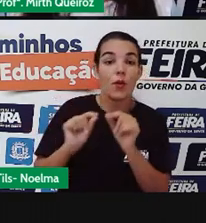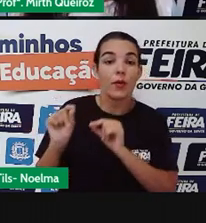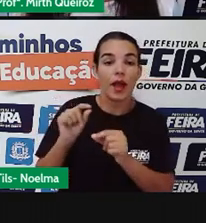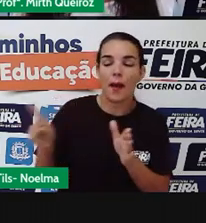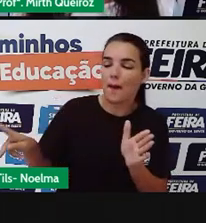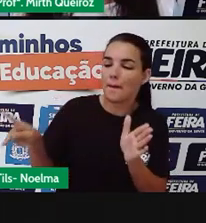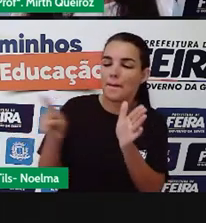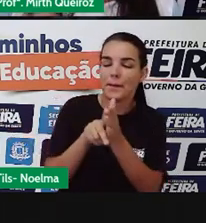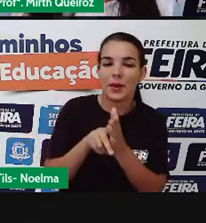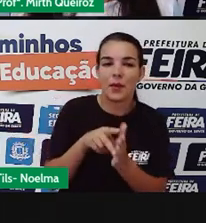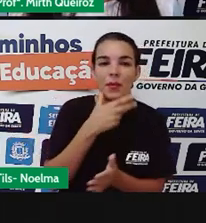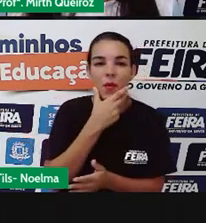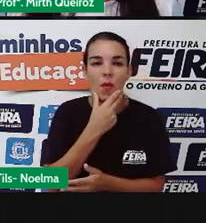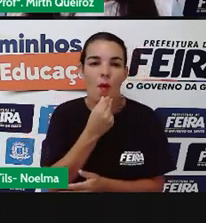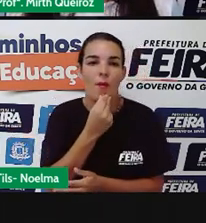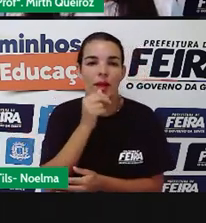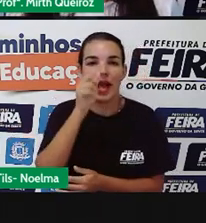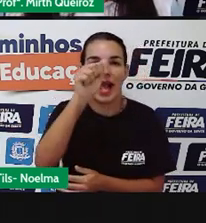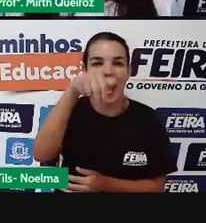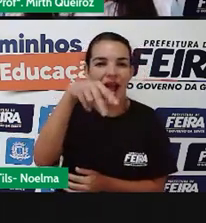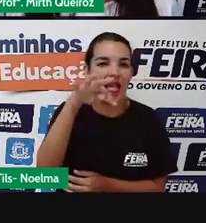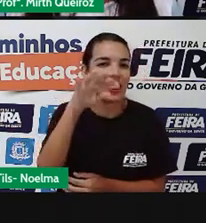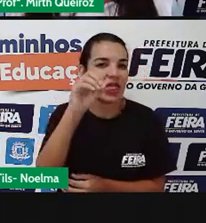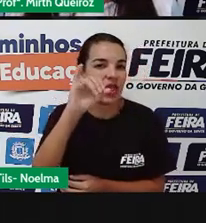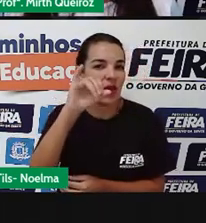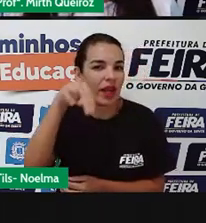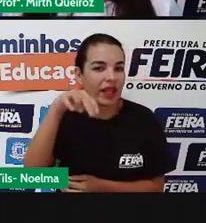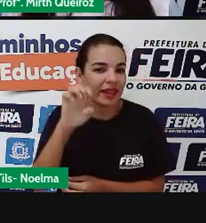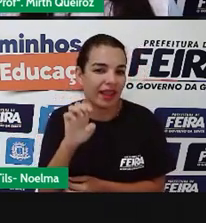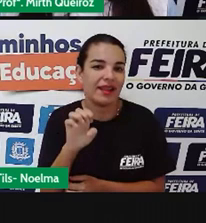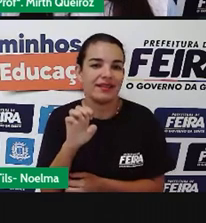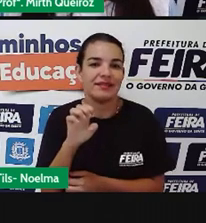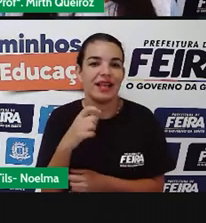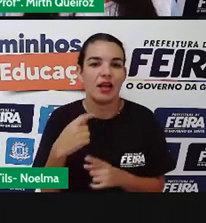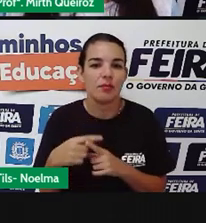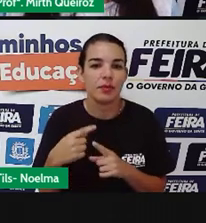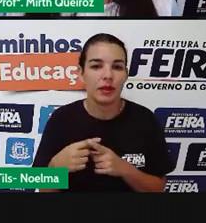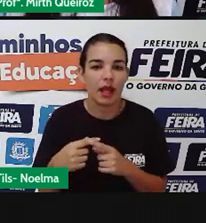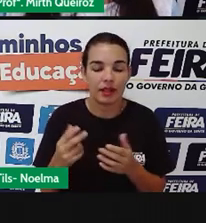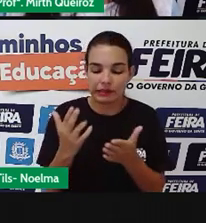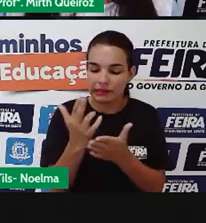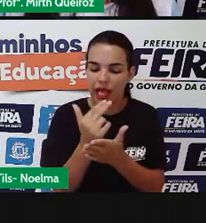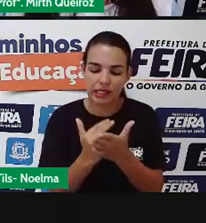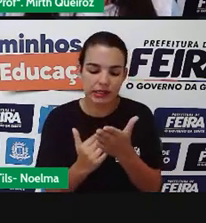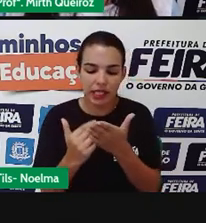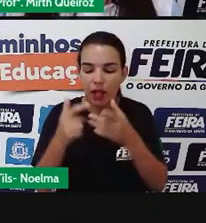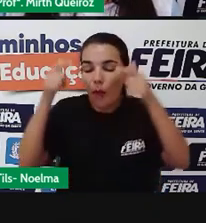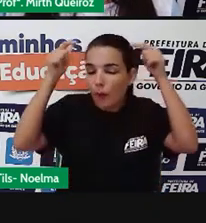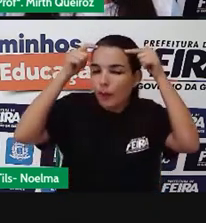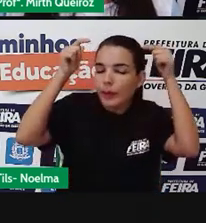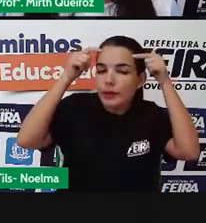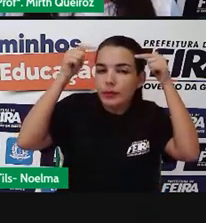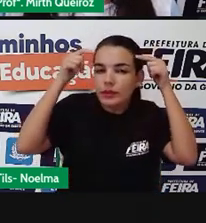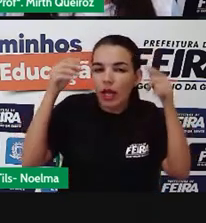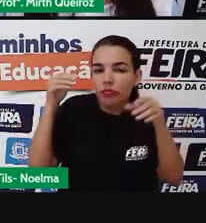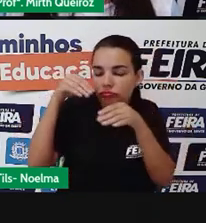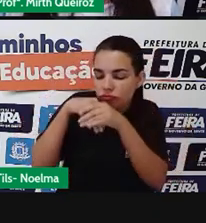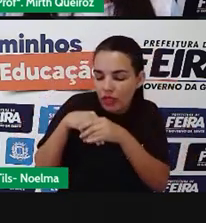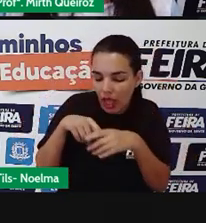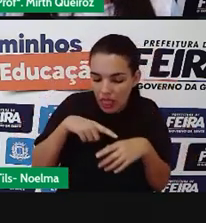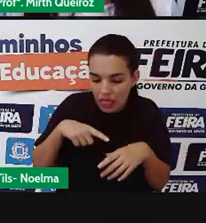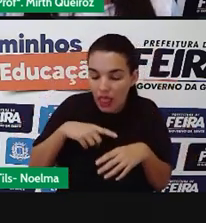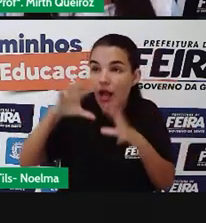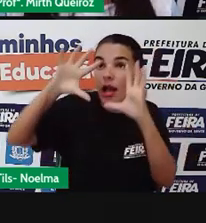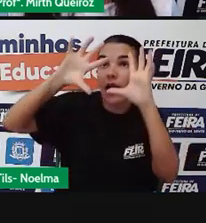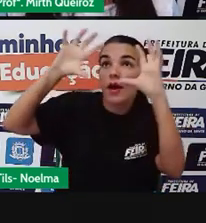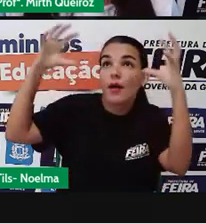Antoine e seus desenhos, né? Com um príncipezinho que habita um asteroide,